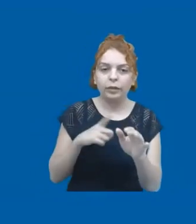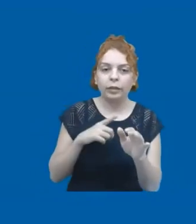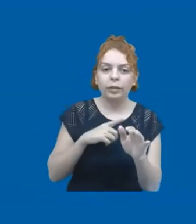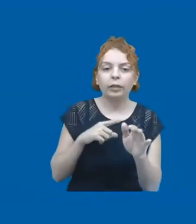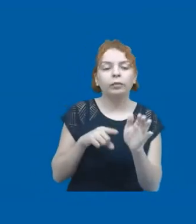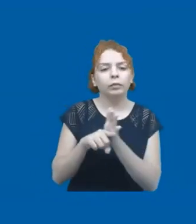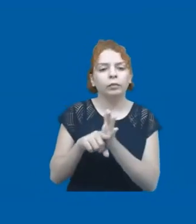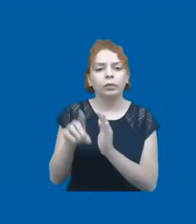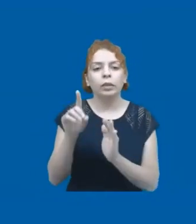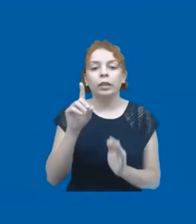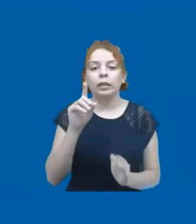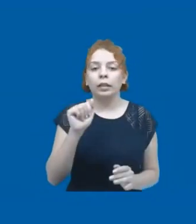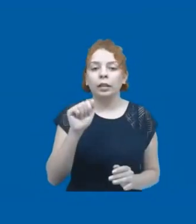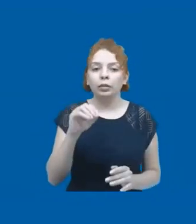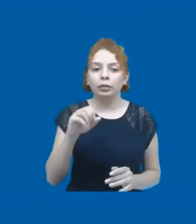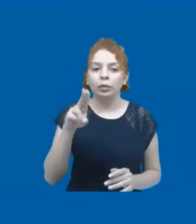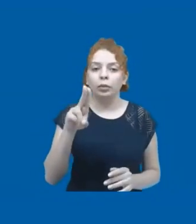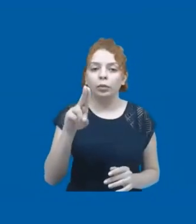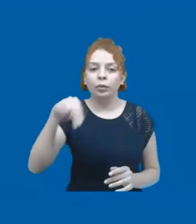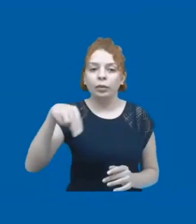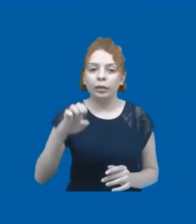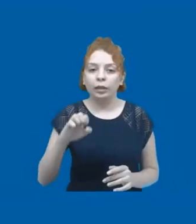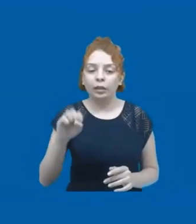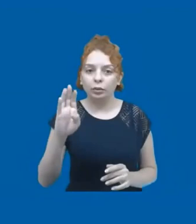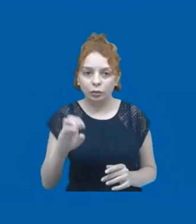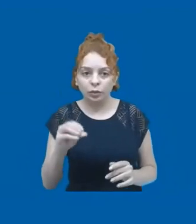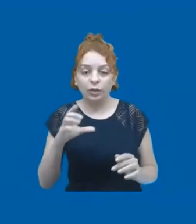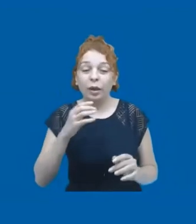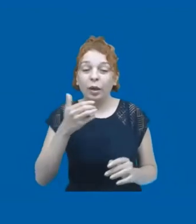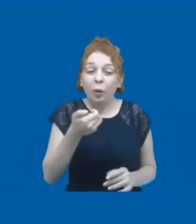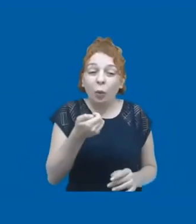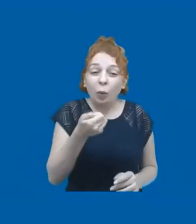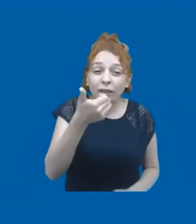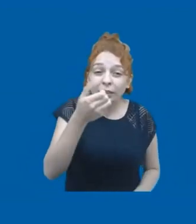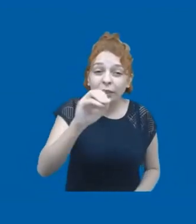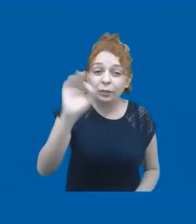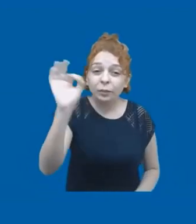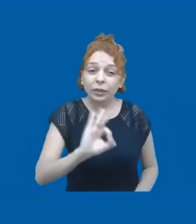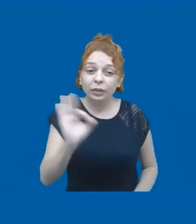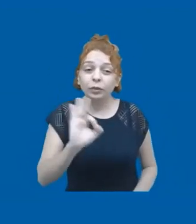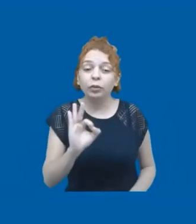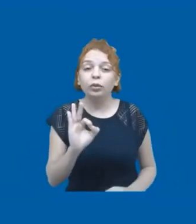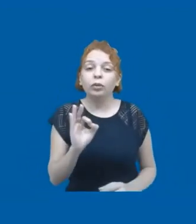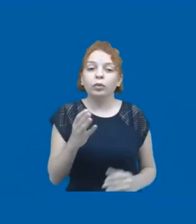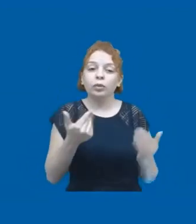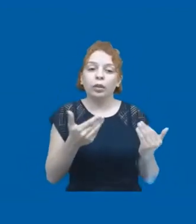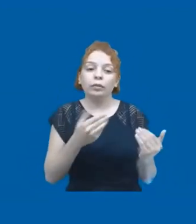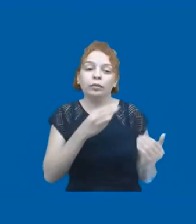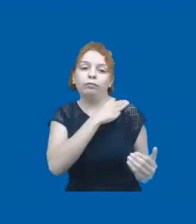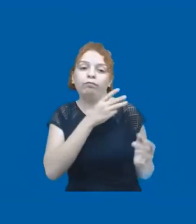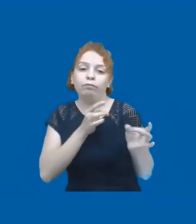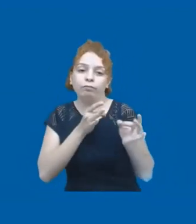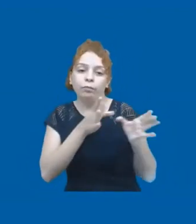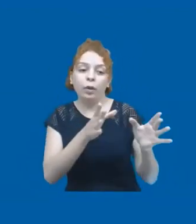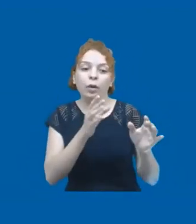Unicef, da Unesco, a gente estima que quase 10% dos jovens saíram do ensino médio em função da pandemia, e